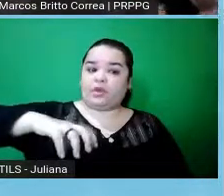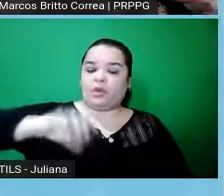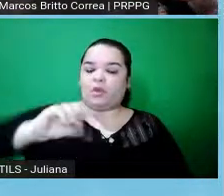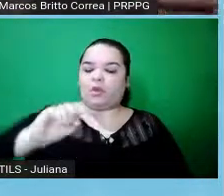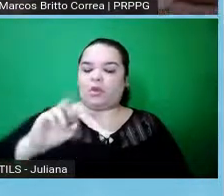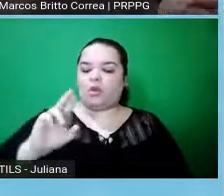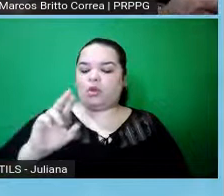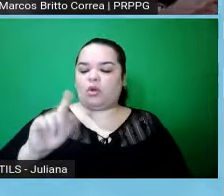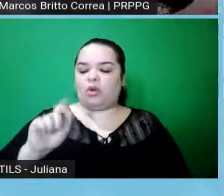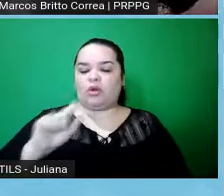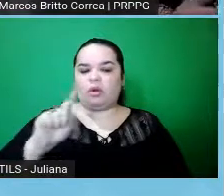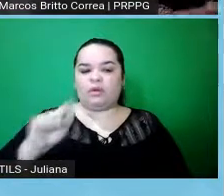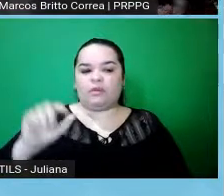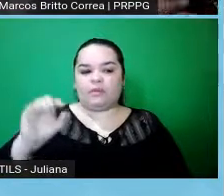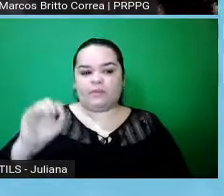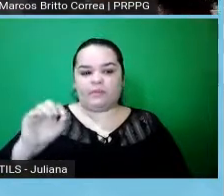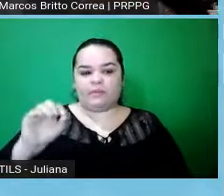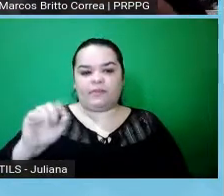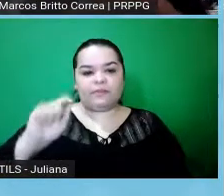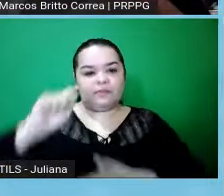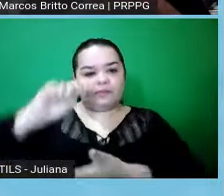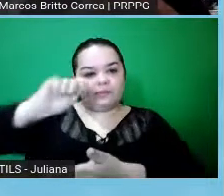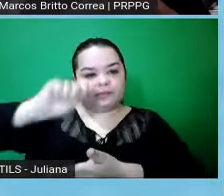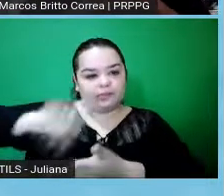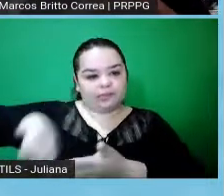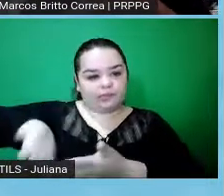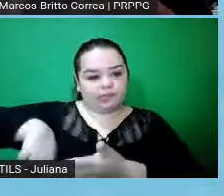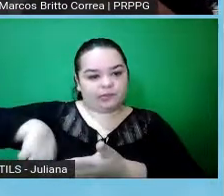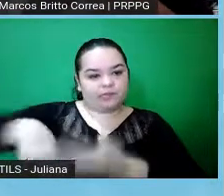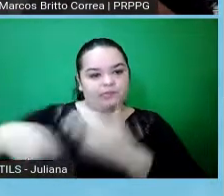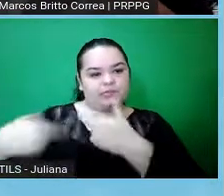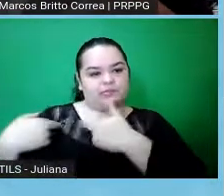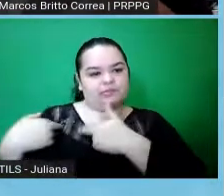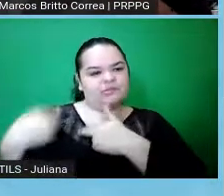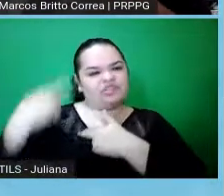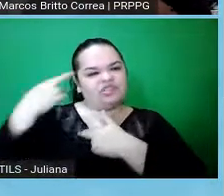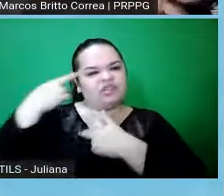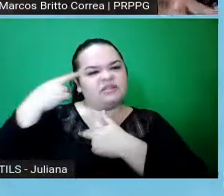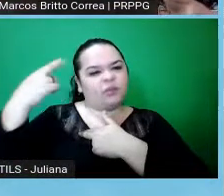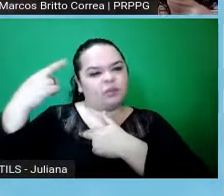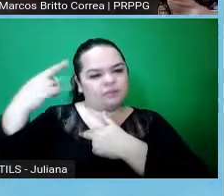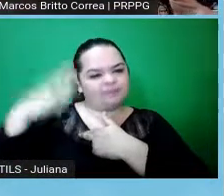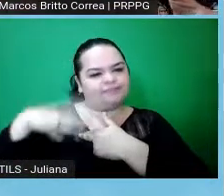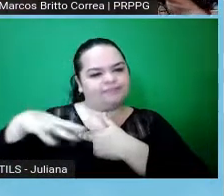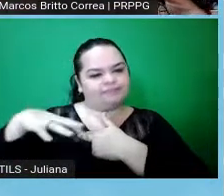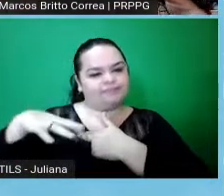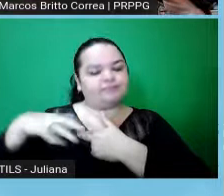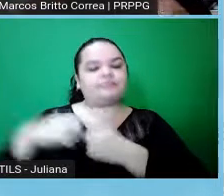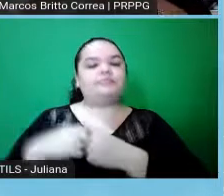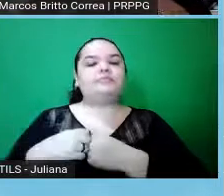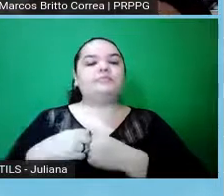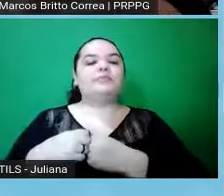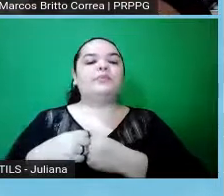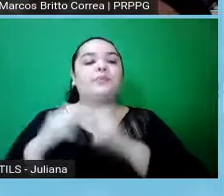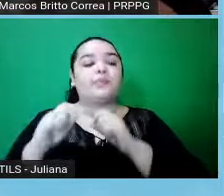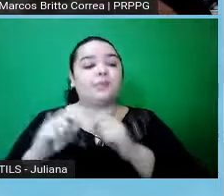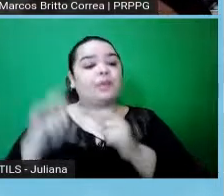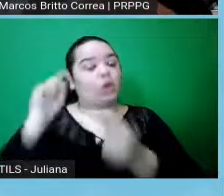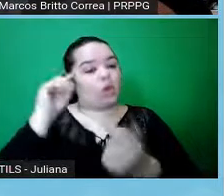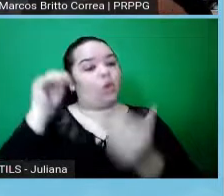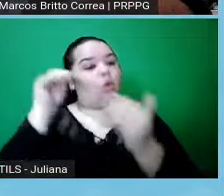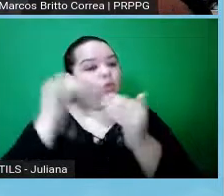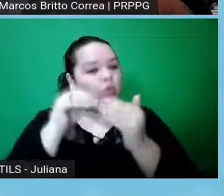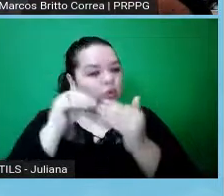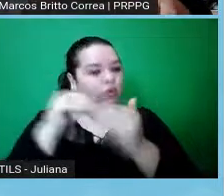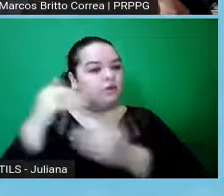responsável pela unidade ou órgão é quem faz a assinatura do documento, tá, dizendo que a instituição está de acordo com a realização daquele processo.